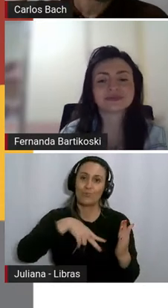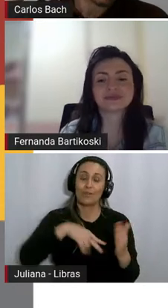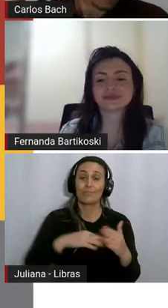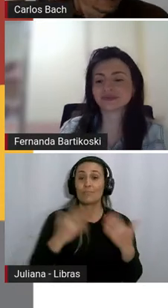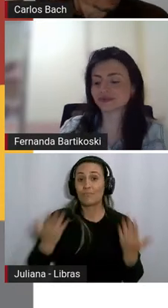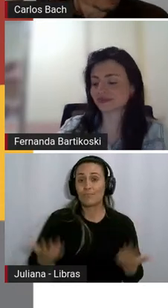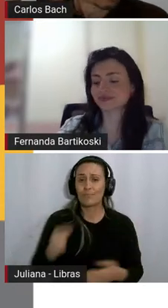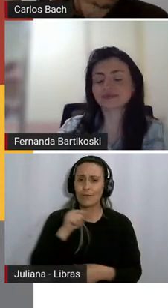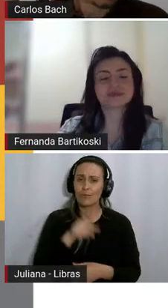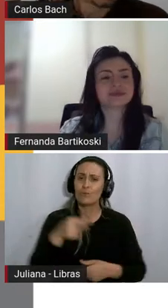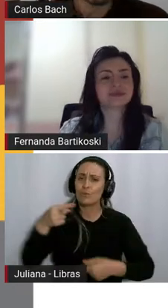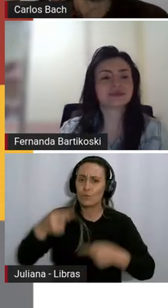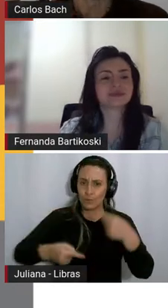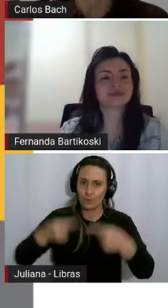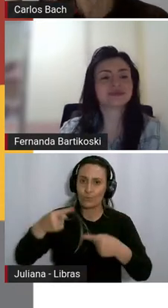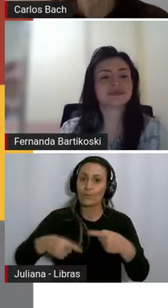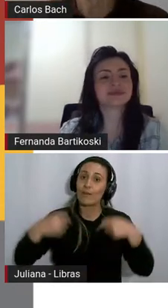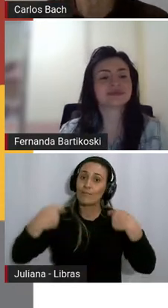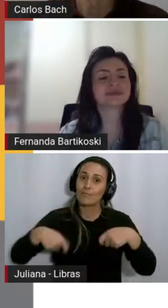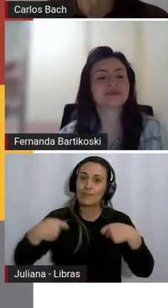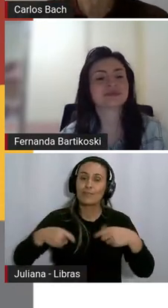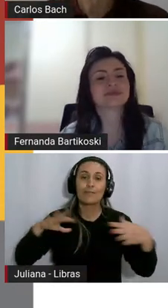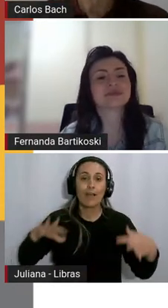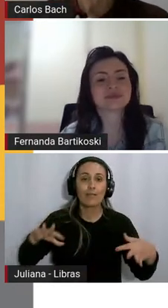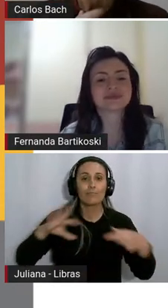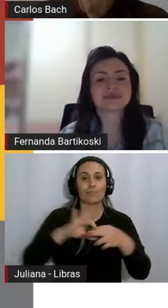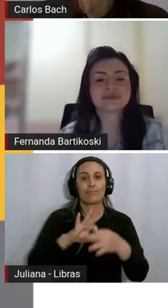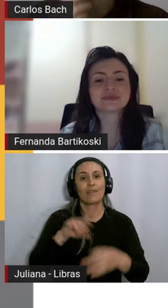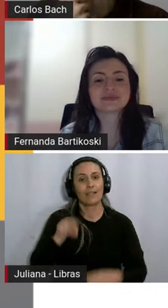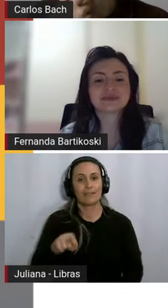discussão tem que estar sobre a condução do professor né